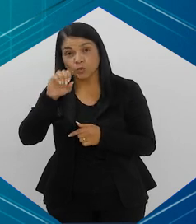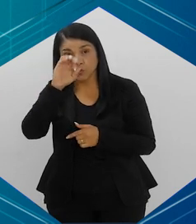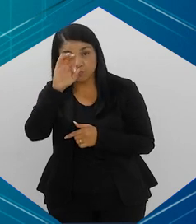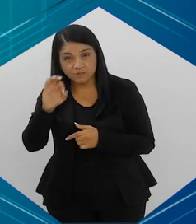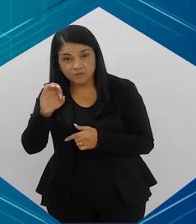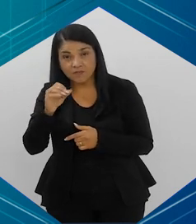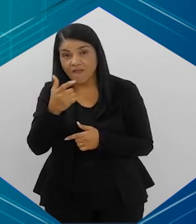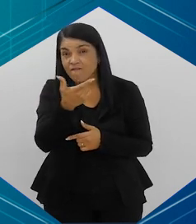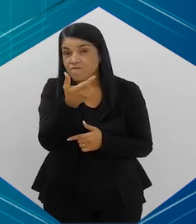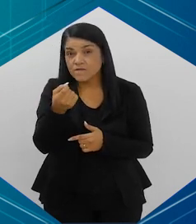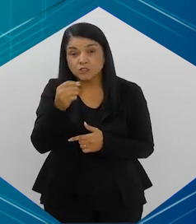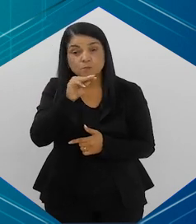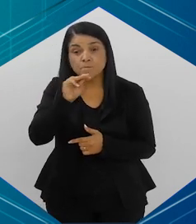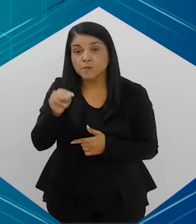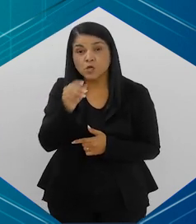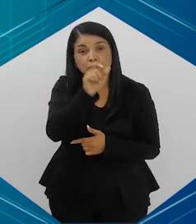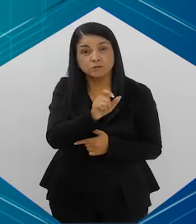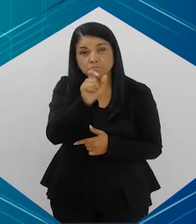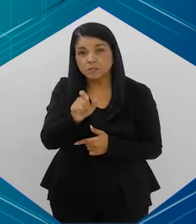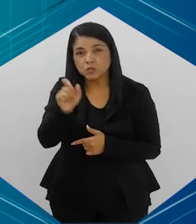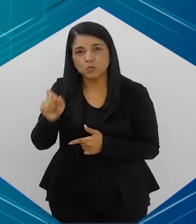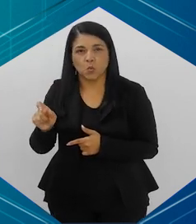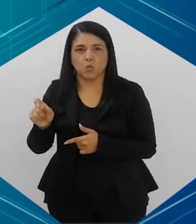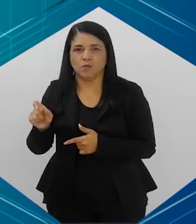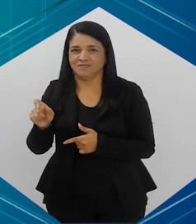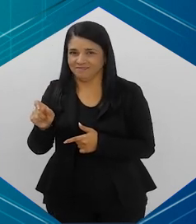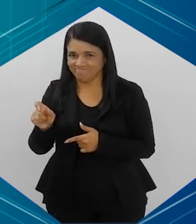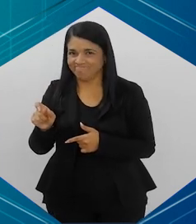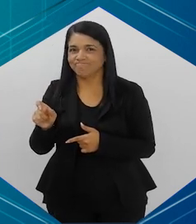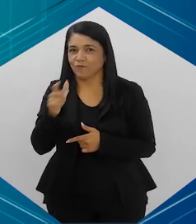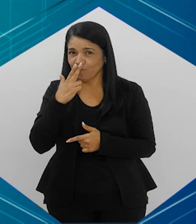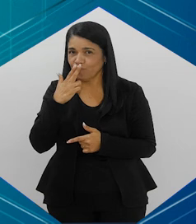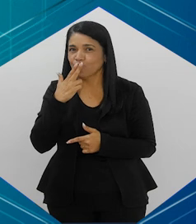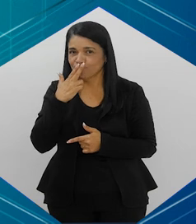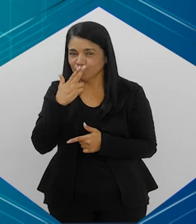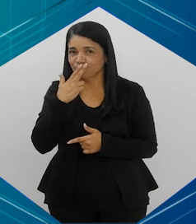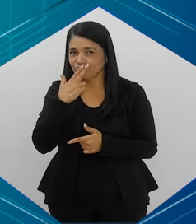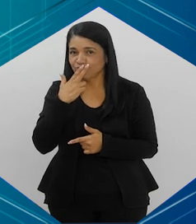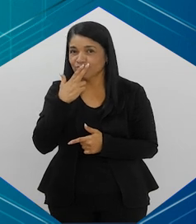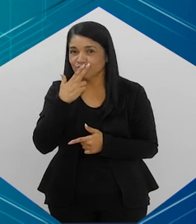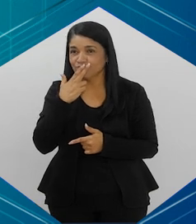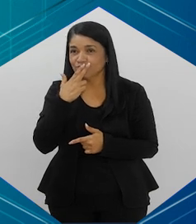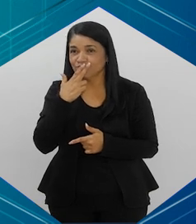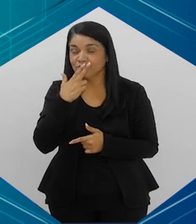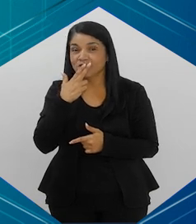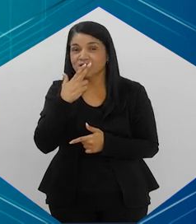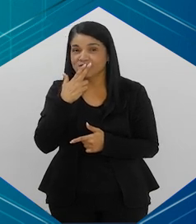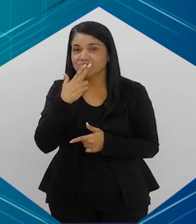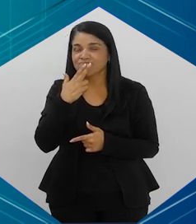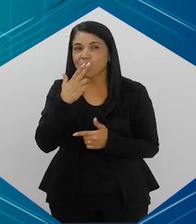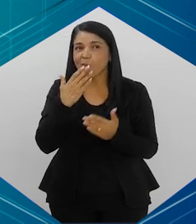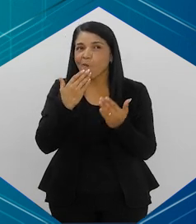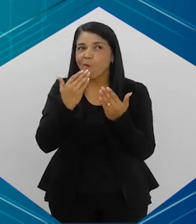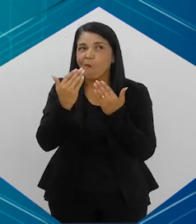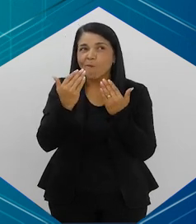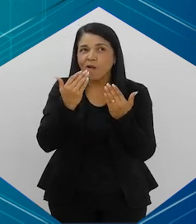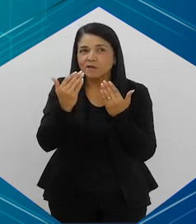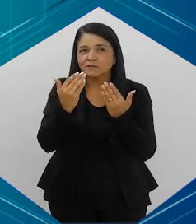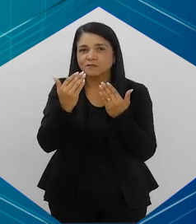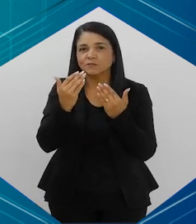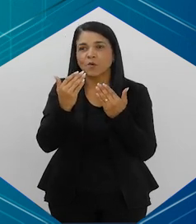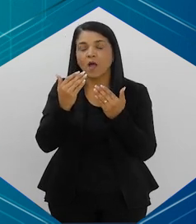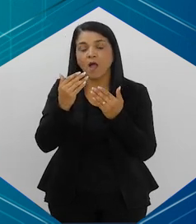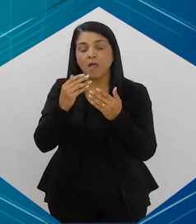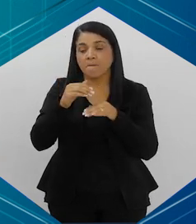de pessoas, é um mercado muito significativo para o tabagismo, 20 milhões de pessoas, pessoas, é